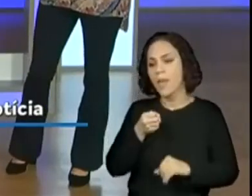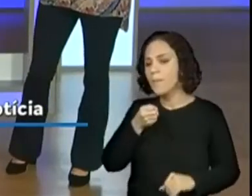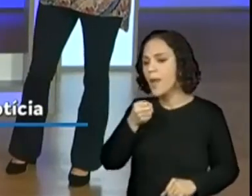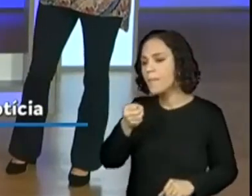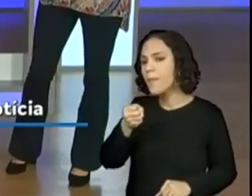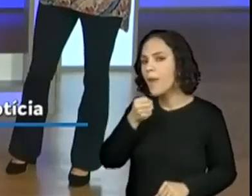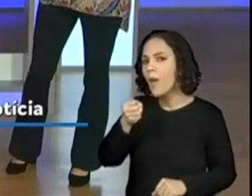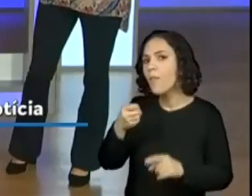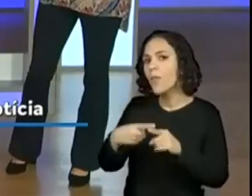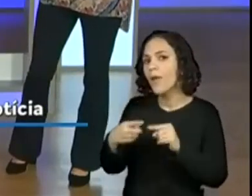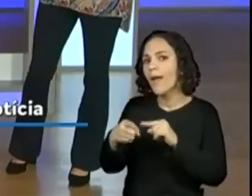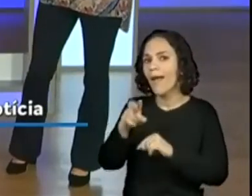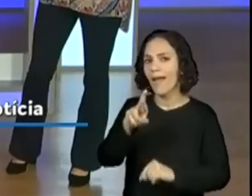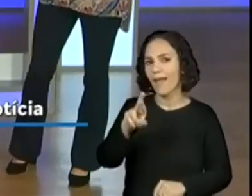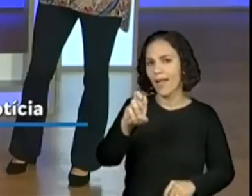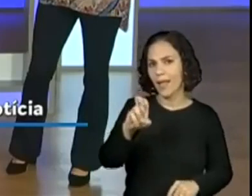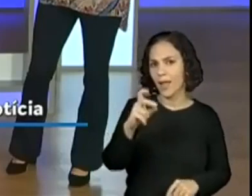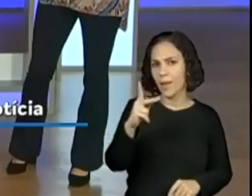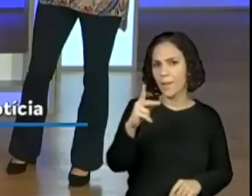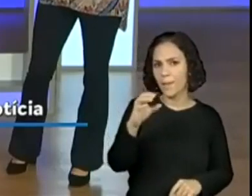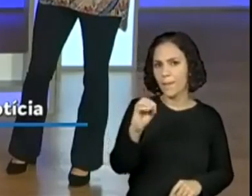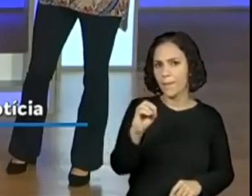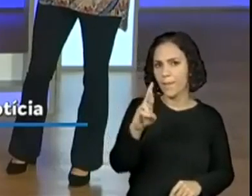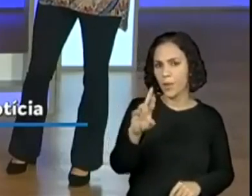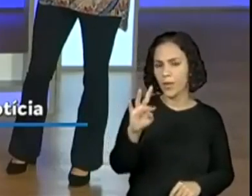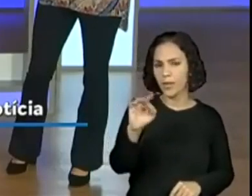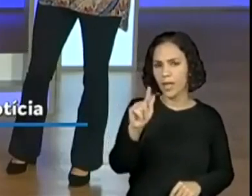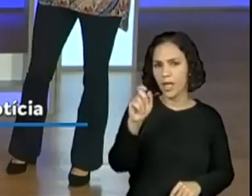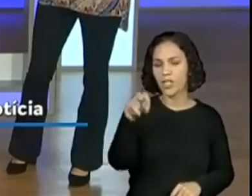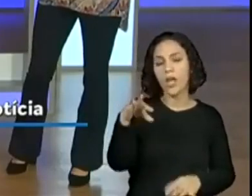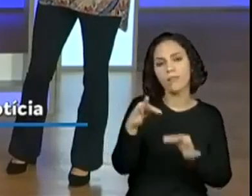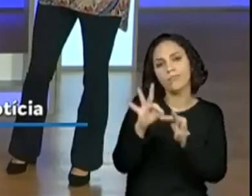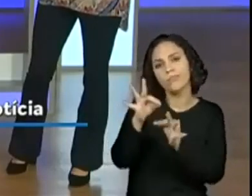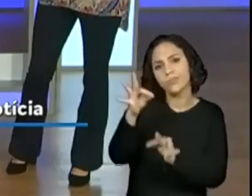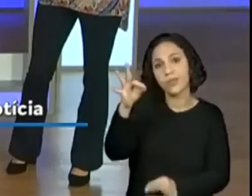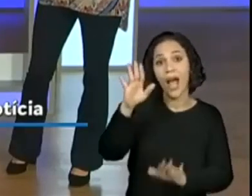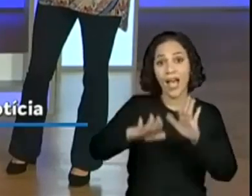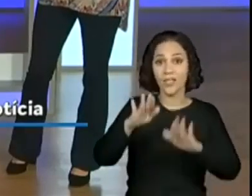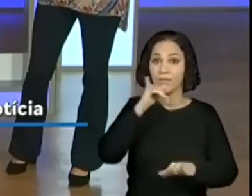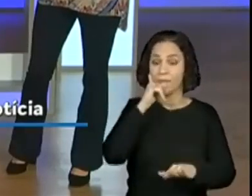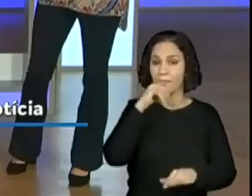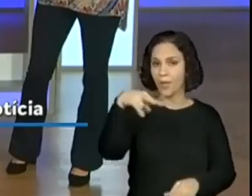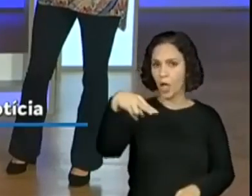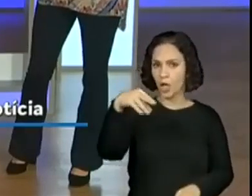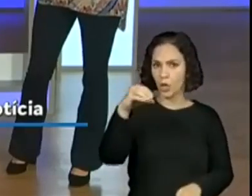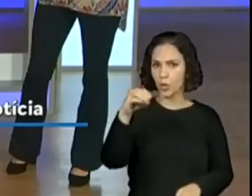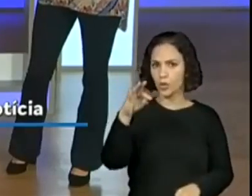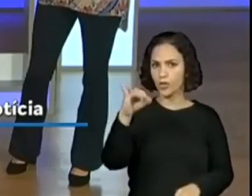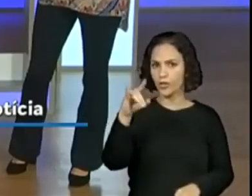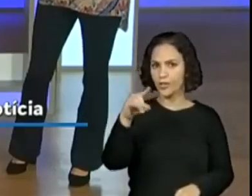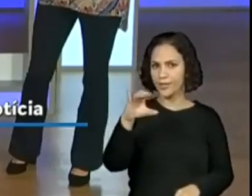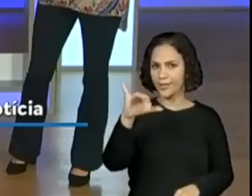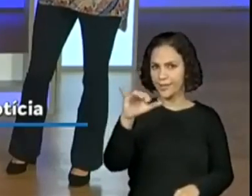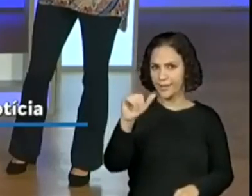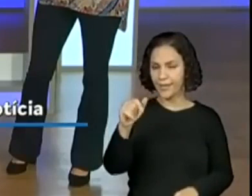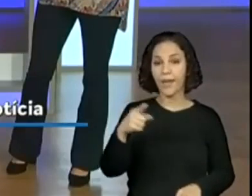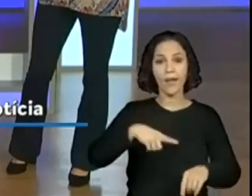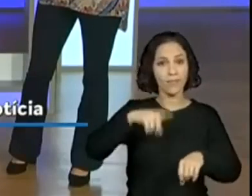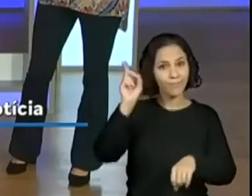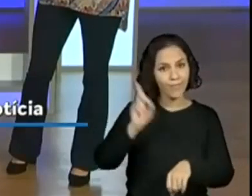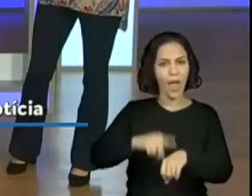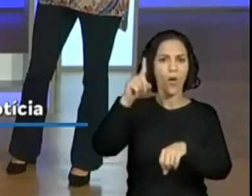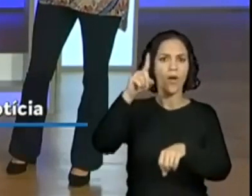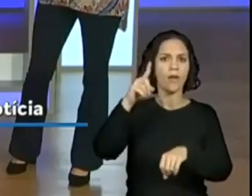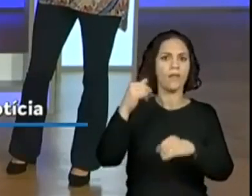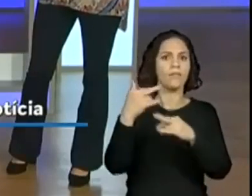mais extensa, que não necessariamente aconteceu há pouco tempo, igual a notícia, né? Então, assim, nós aprendemos